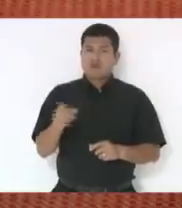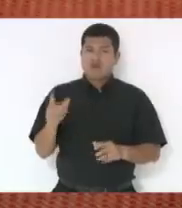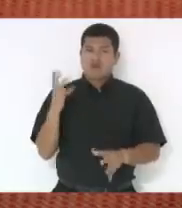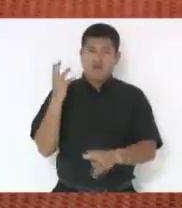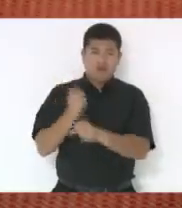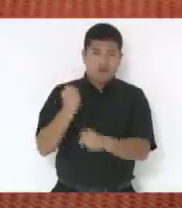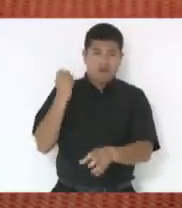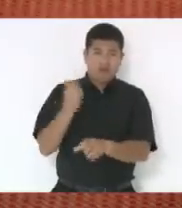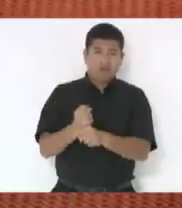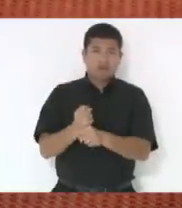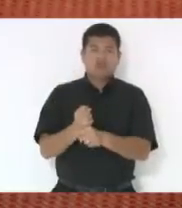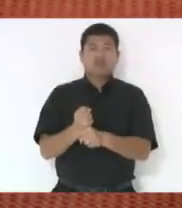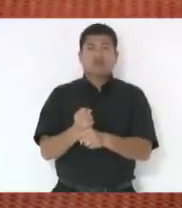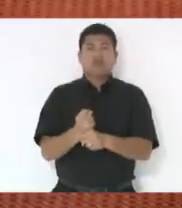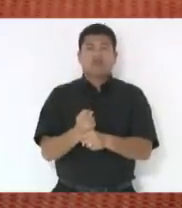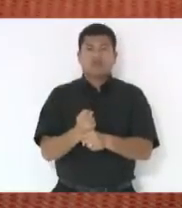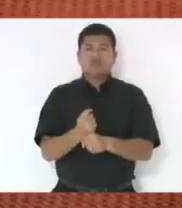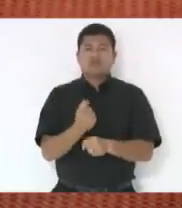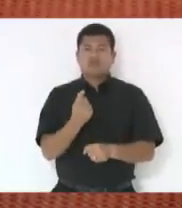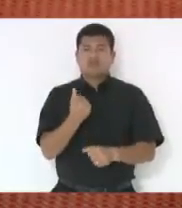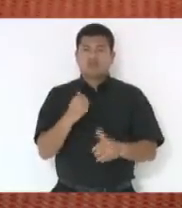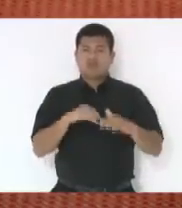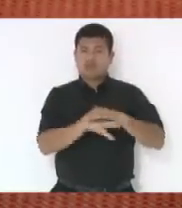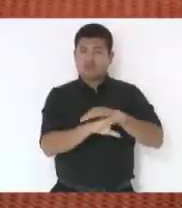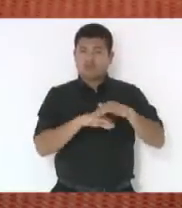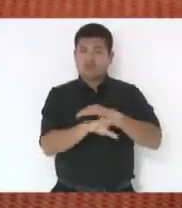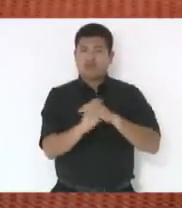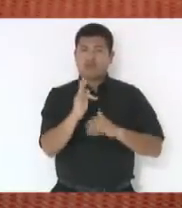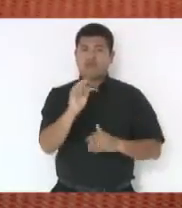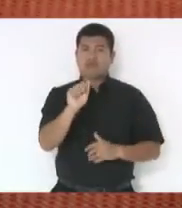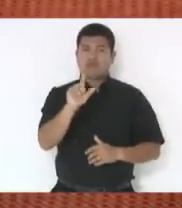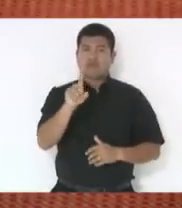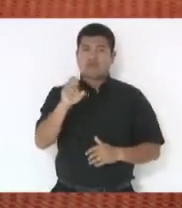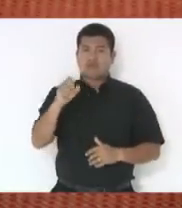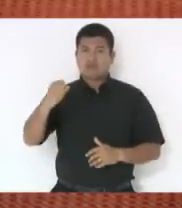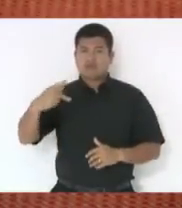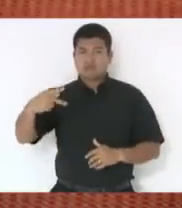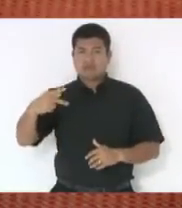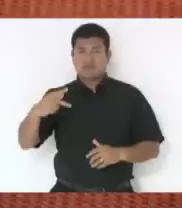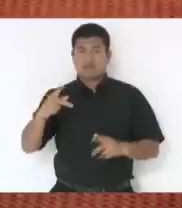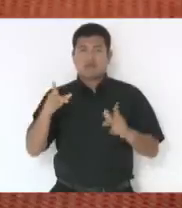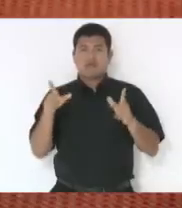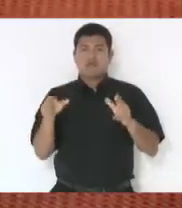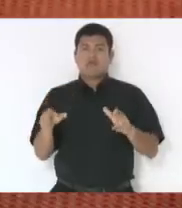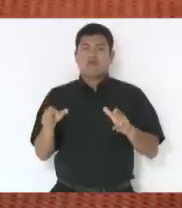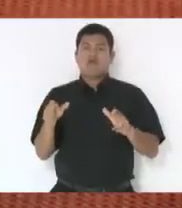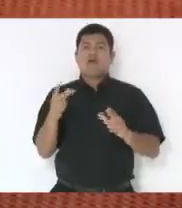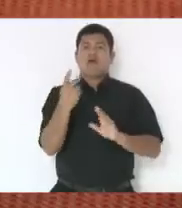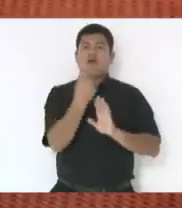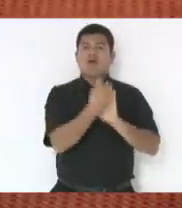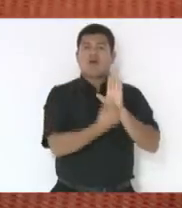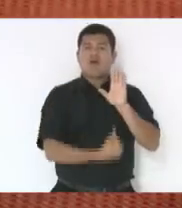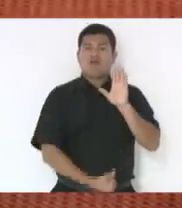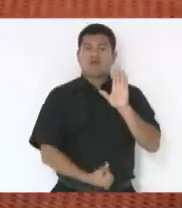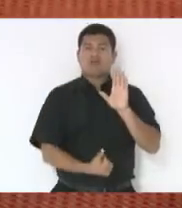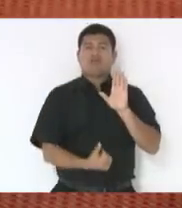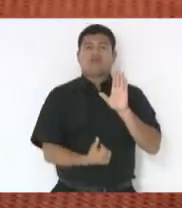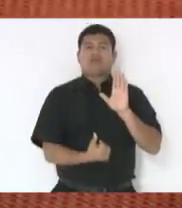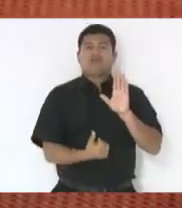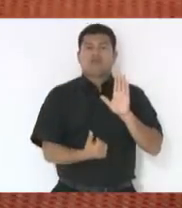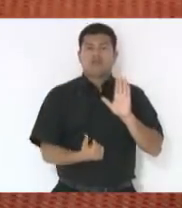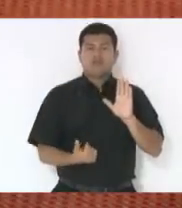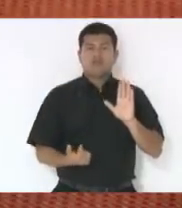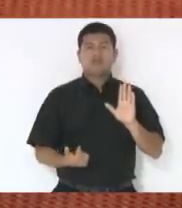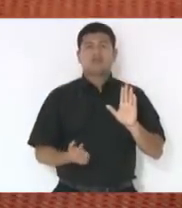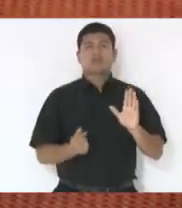fundo do Fadesc como receita corrente tributária,